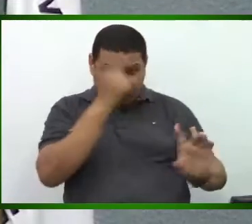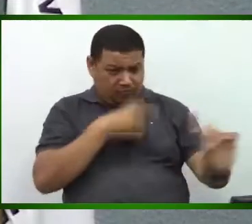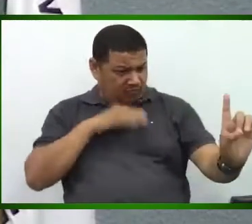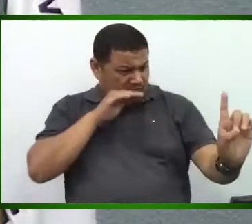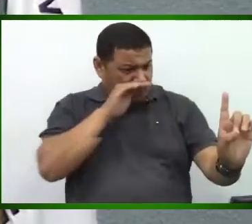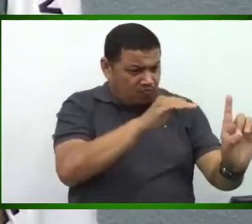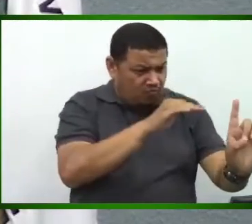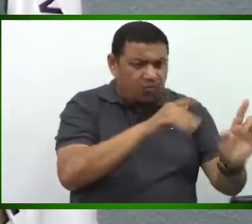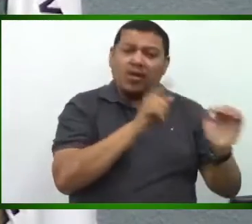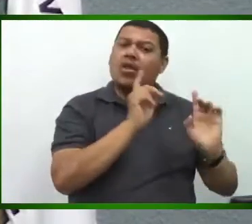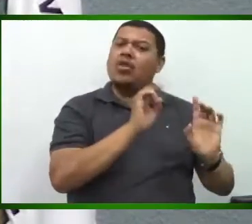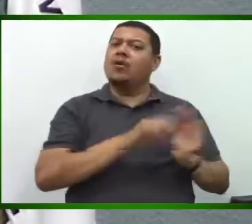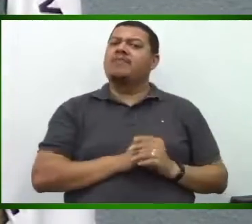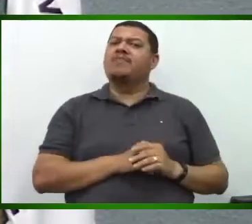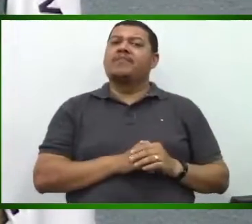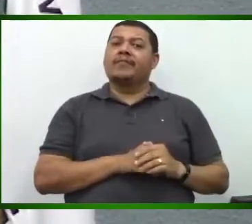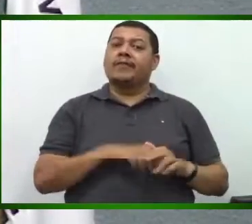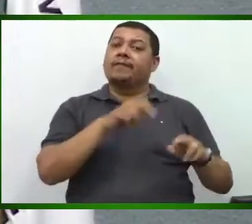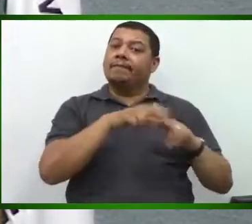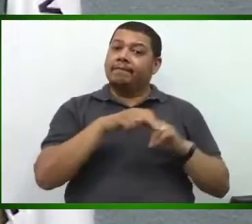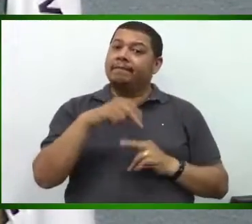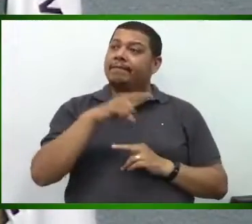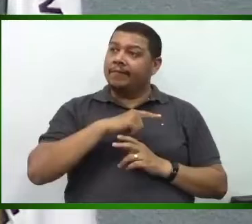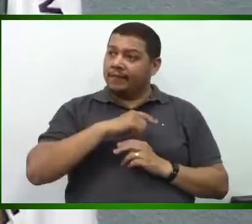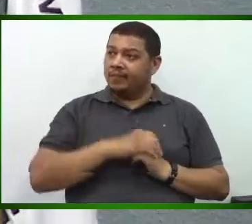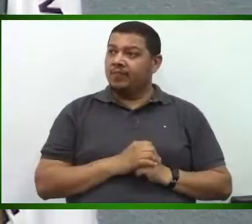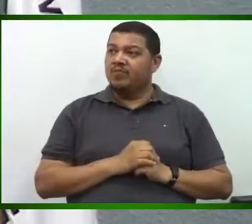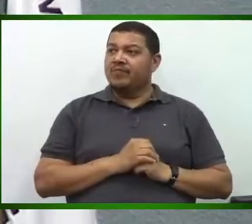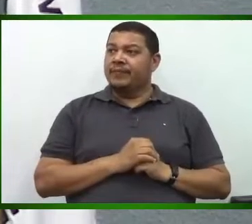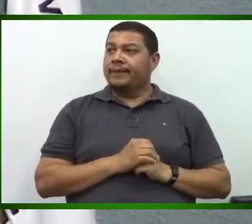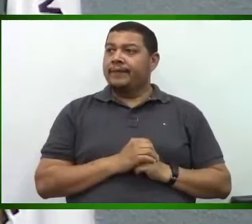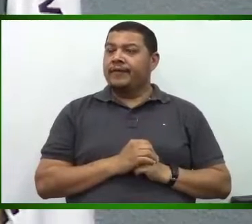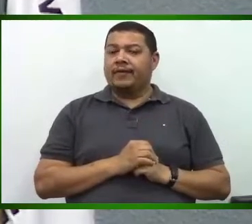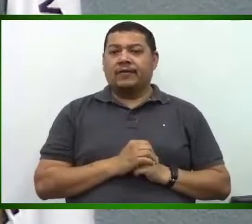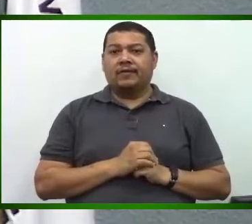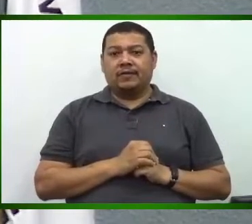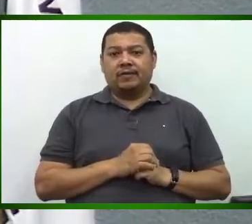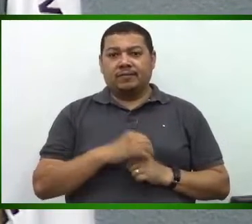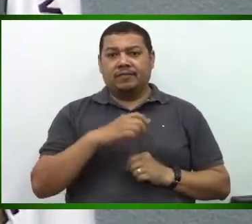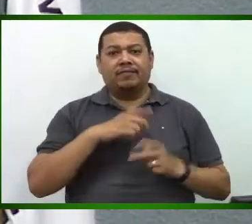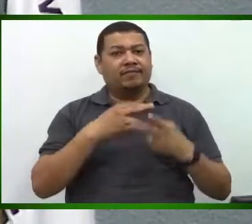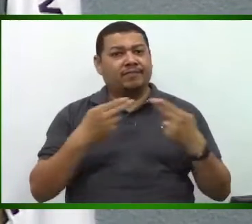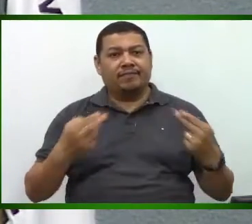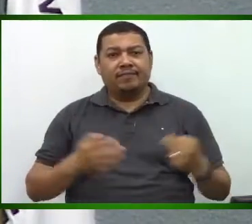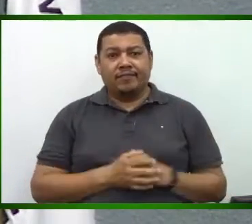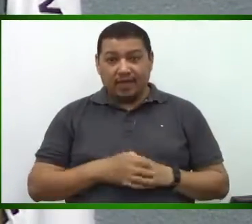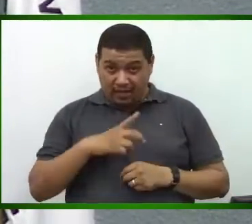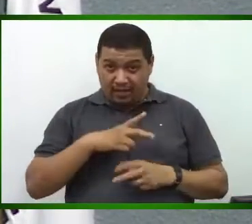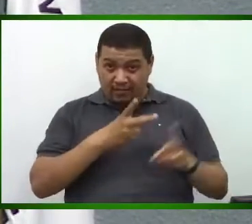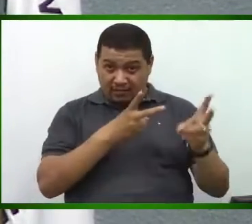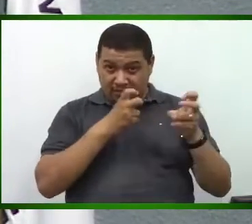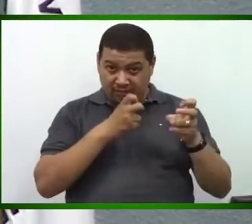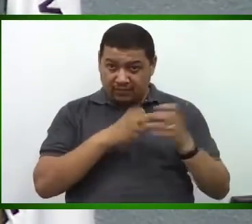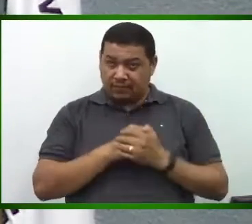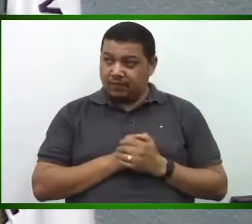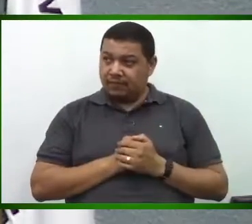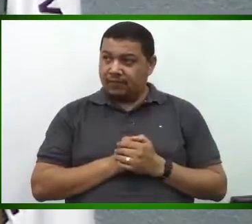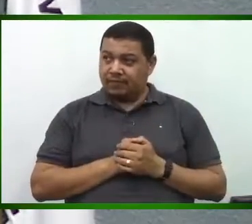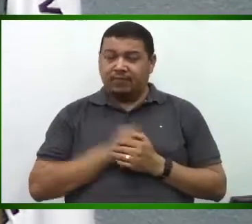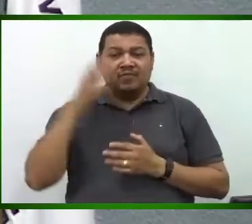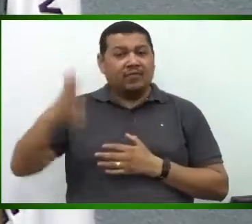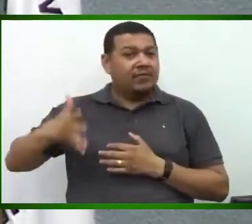é por isso que vem acontecendo essas situações. Eu vejo que os